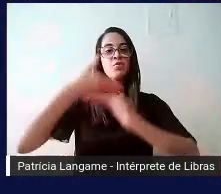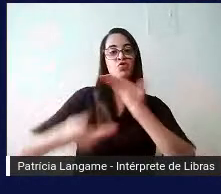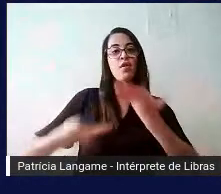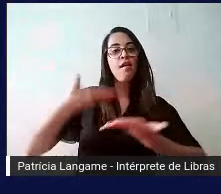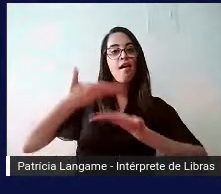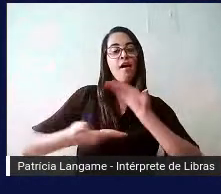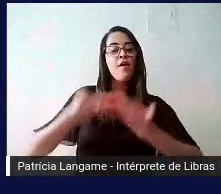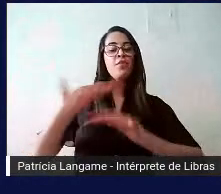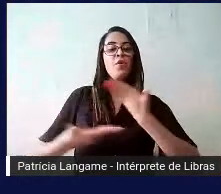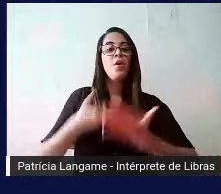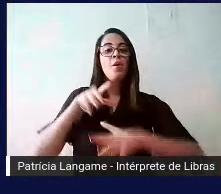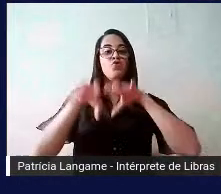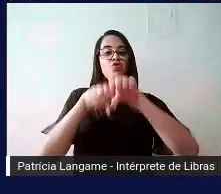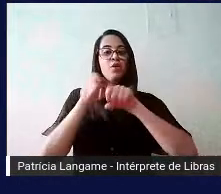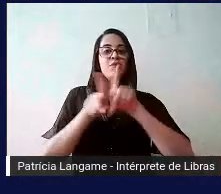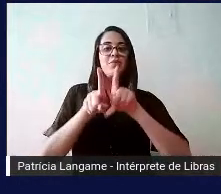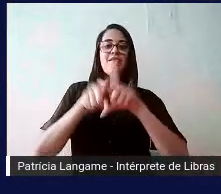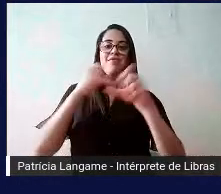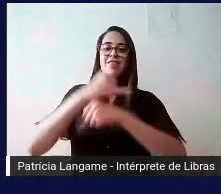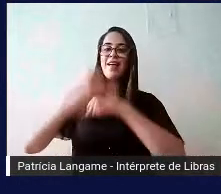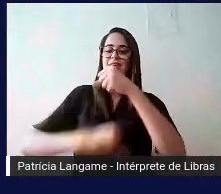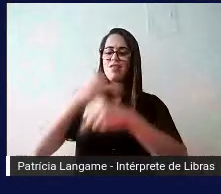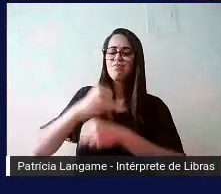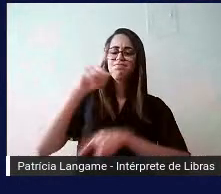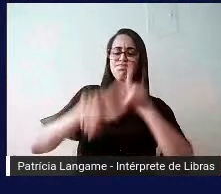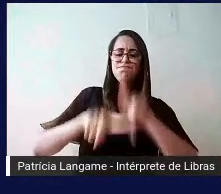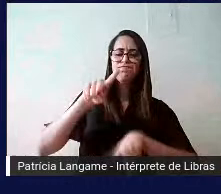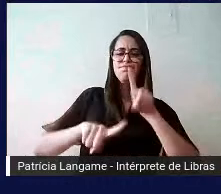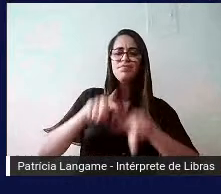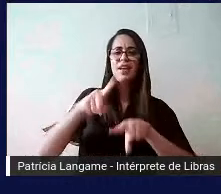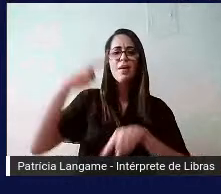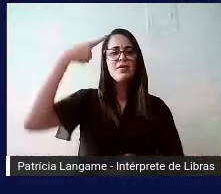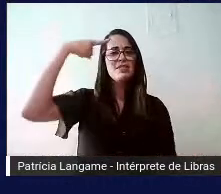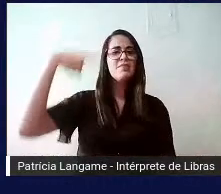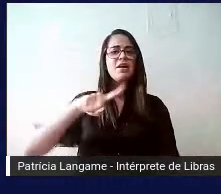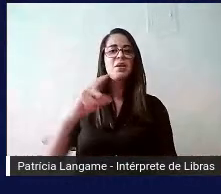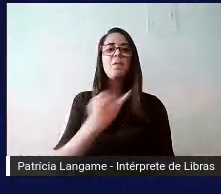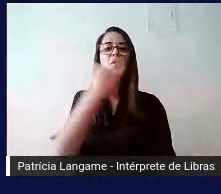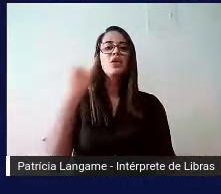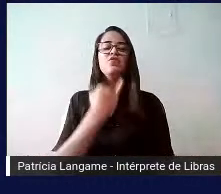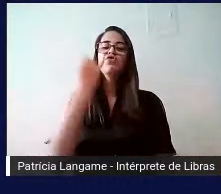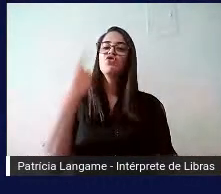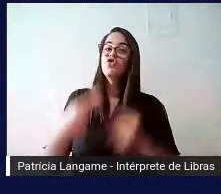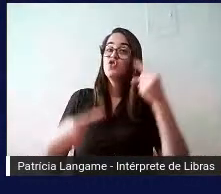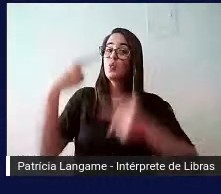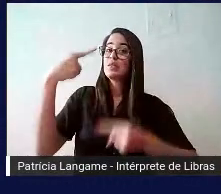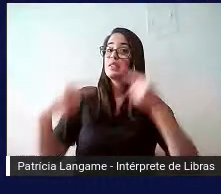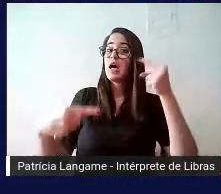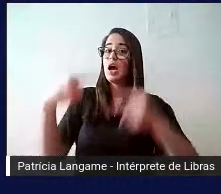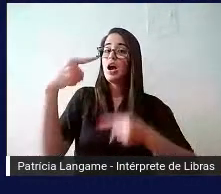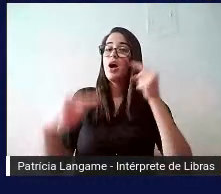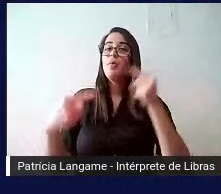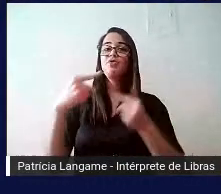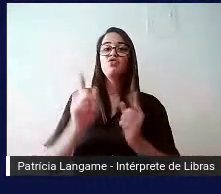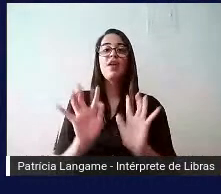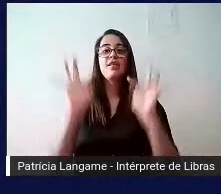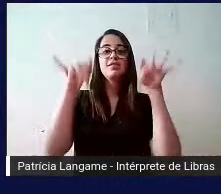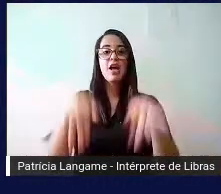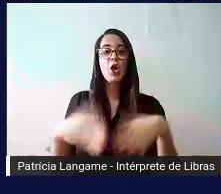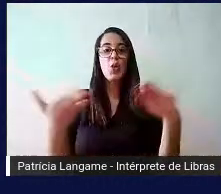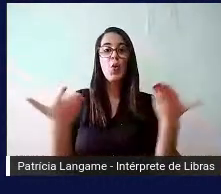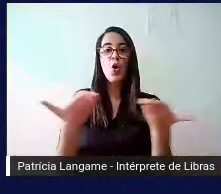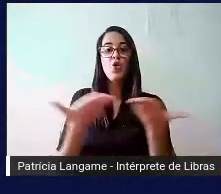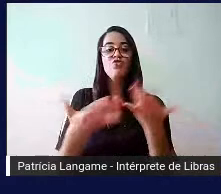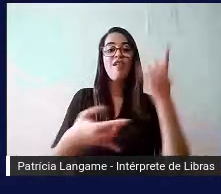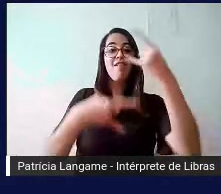e buscando também na internet outros recursos. Foi uma semana muito rica de discussão que a gente está encerrando hoje aqui com essa